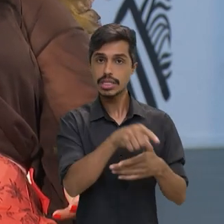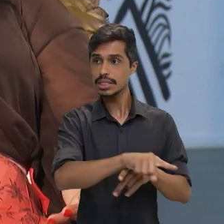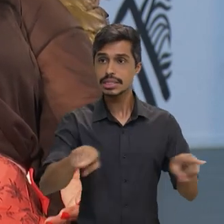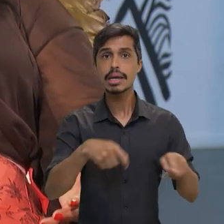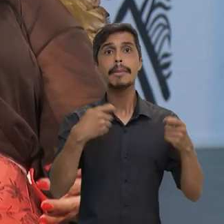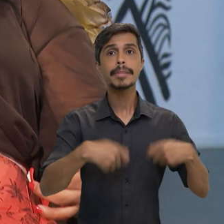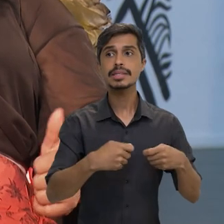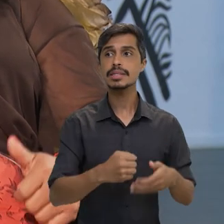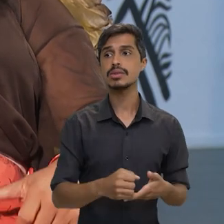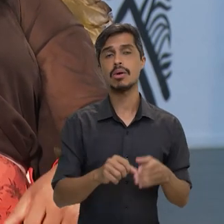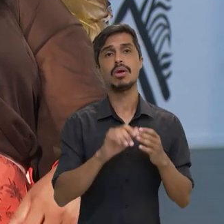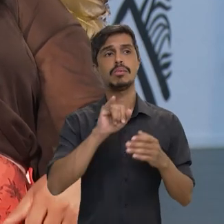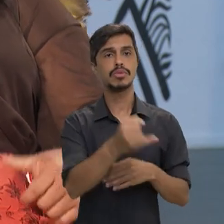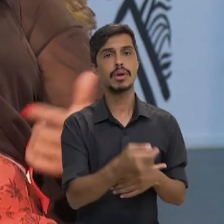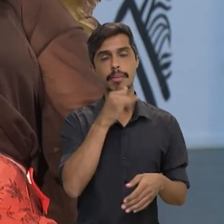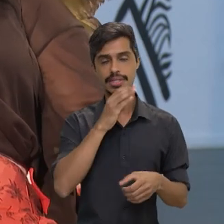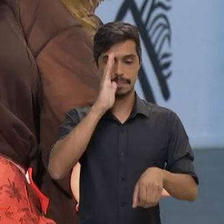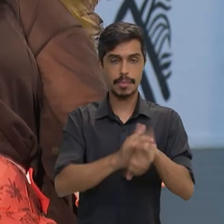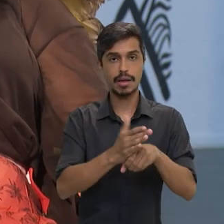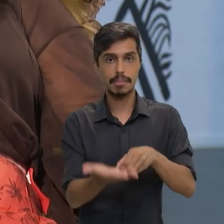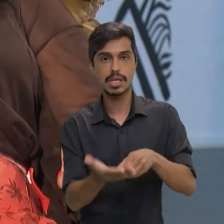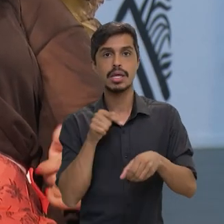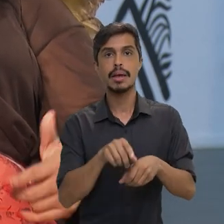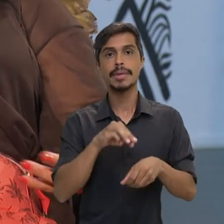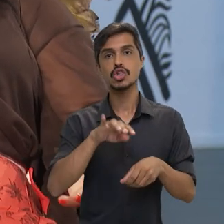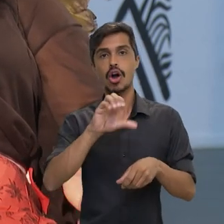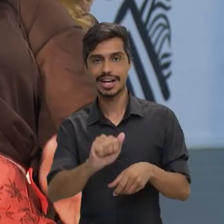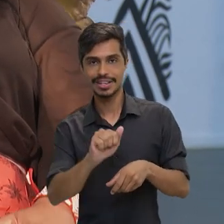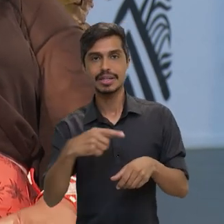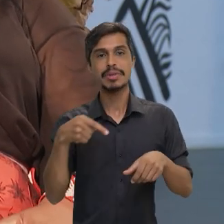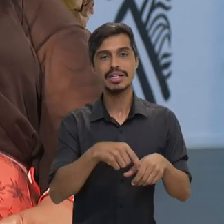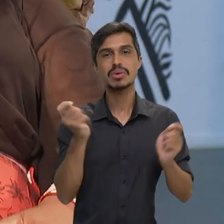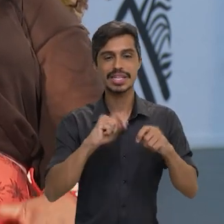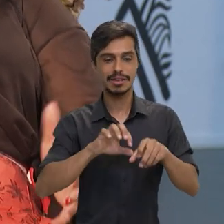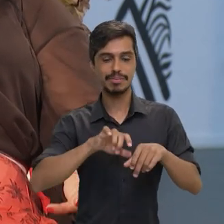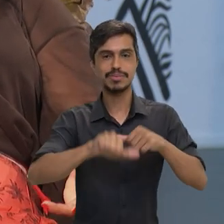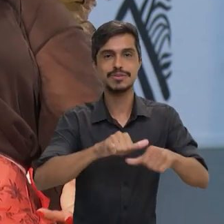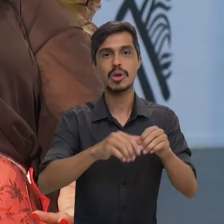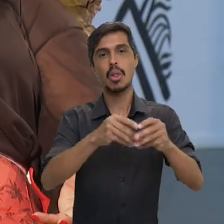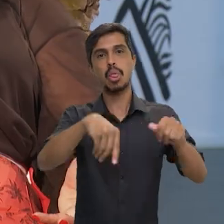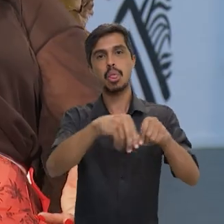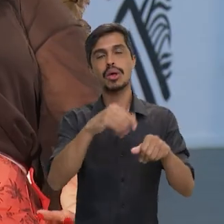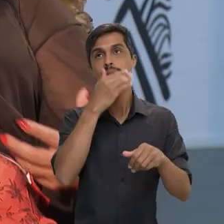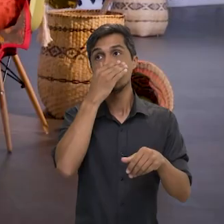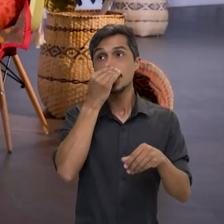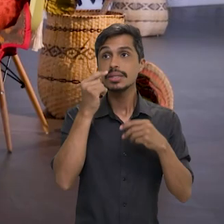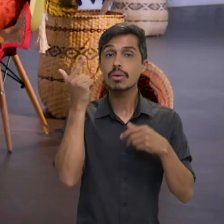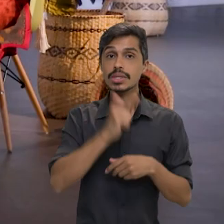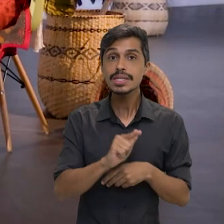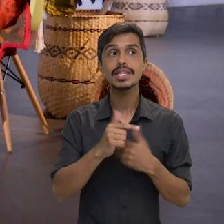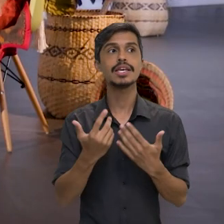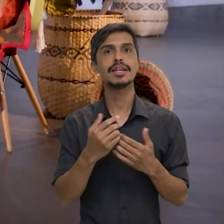que eles precisam agora beneficiar. A mandioca, por exemplo, né? Para fazer farinha. Enfim, então a gente tem também esse